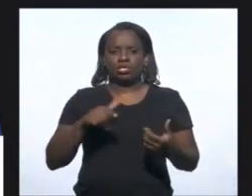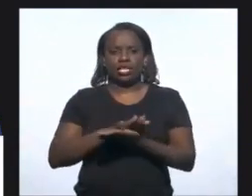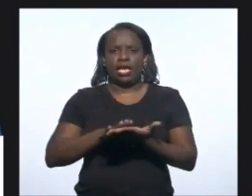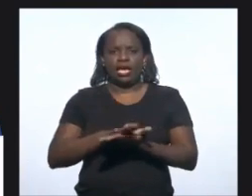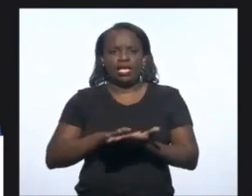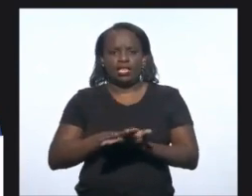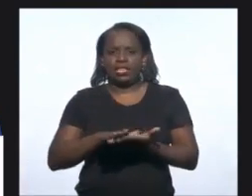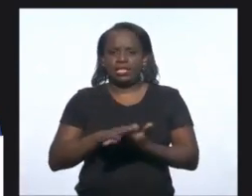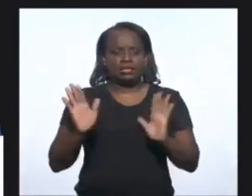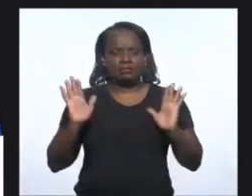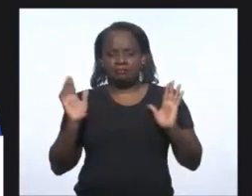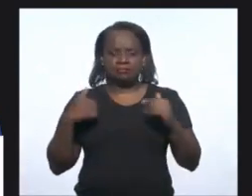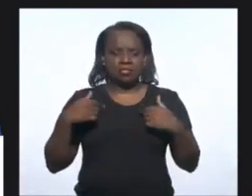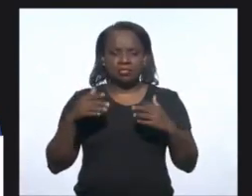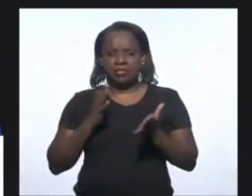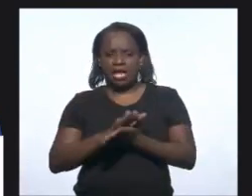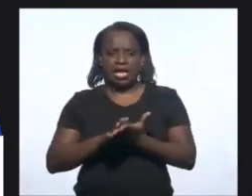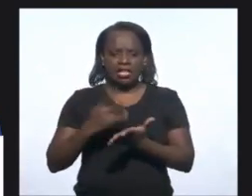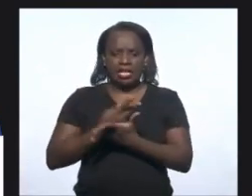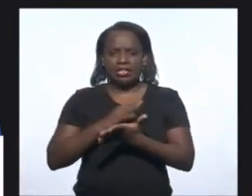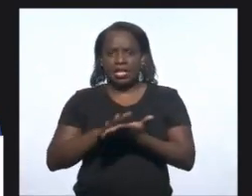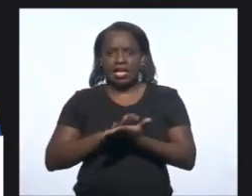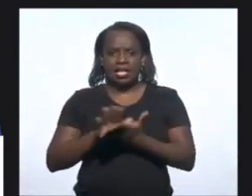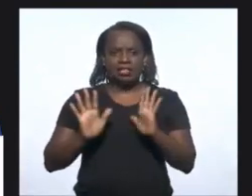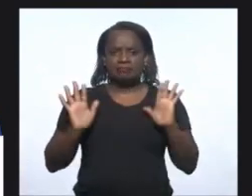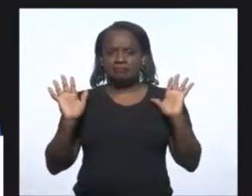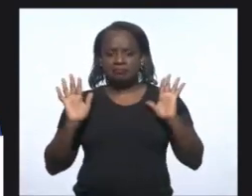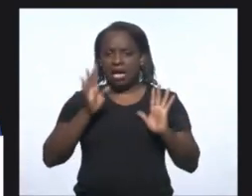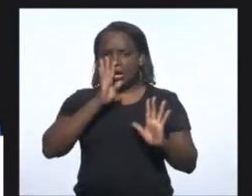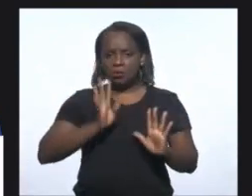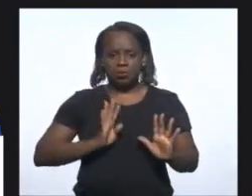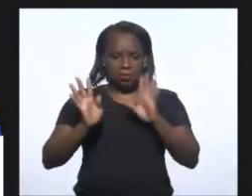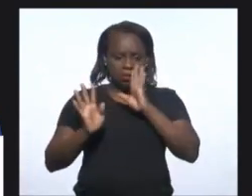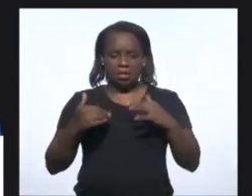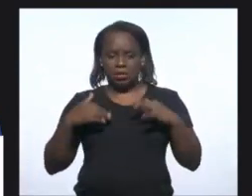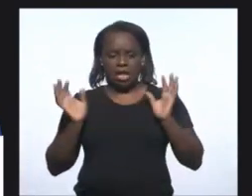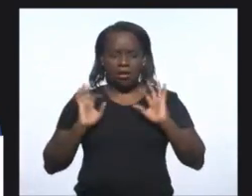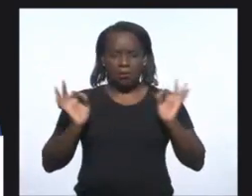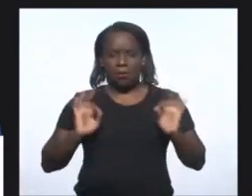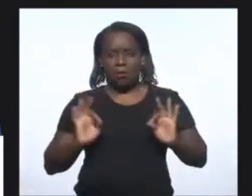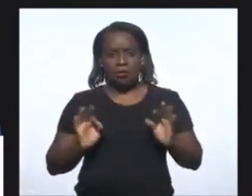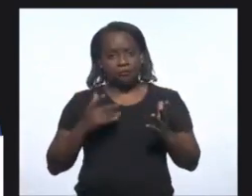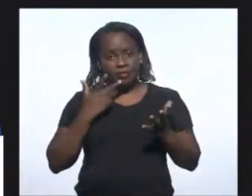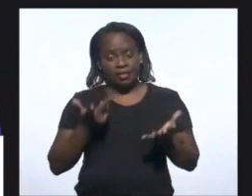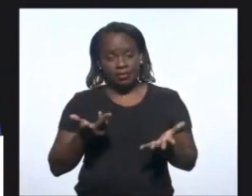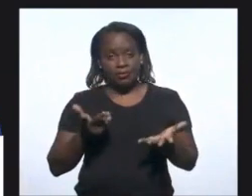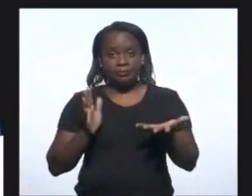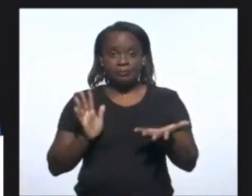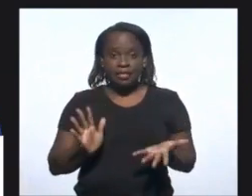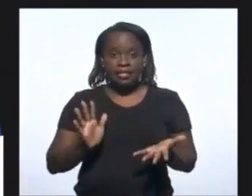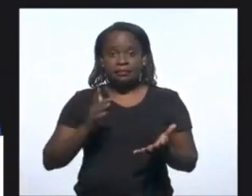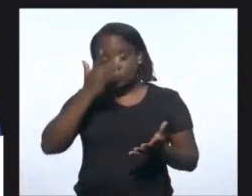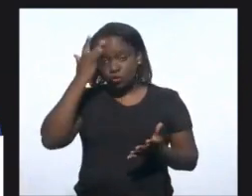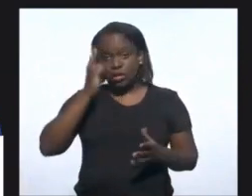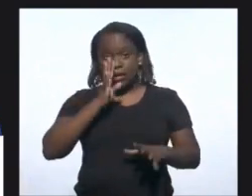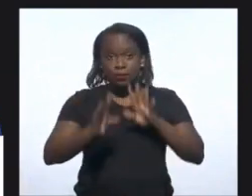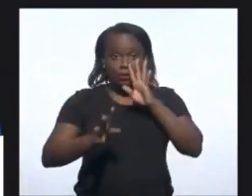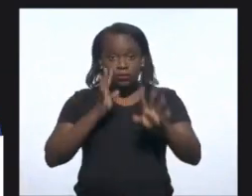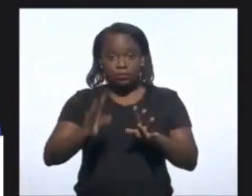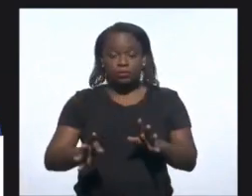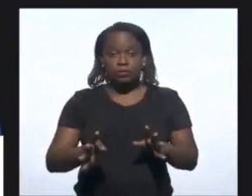nada a ver, não tem nenhum tipo de relação com todas essas acusações que estão sendo feitas a ele,